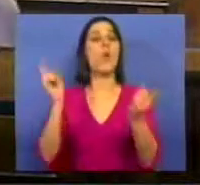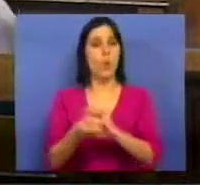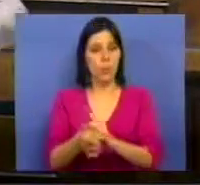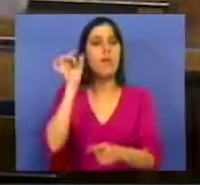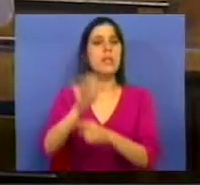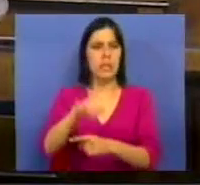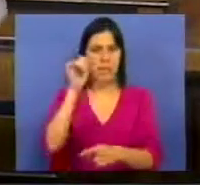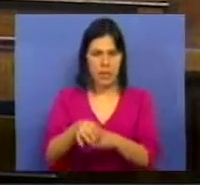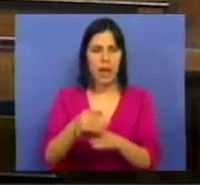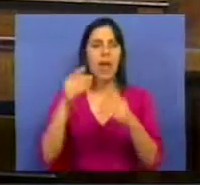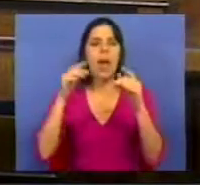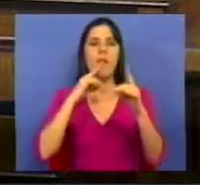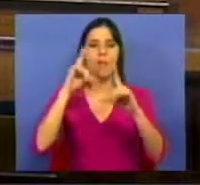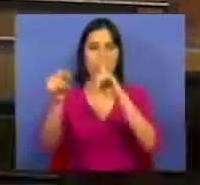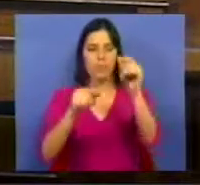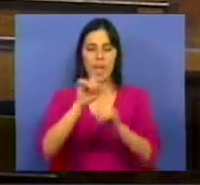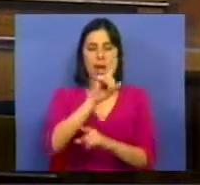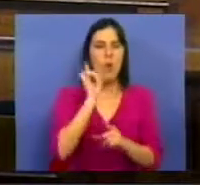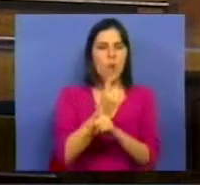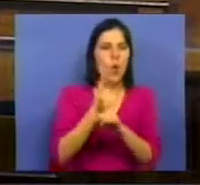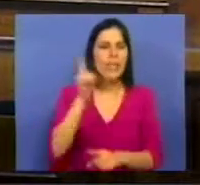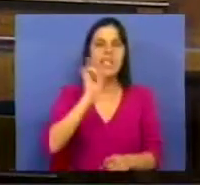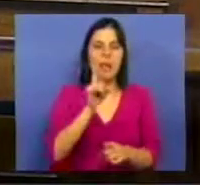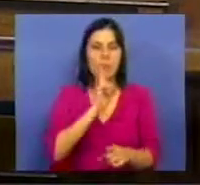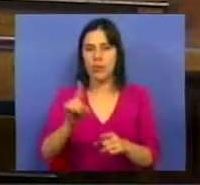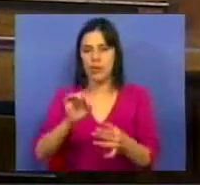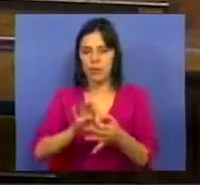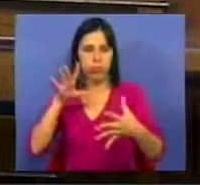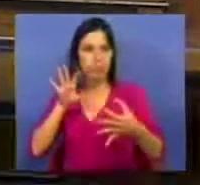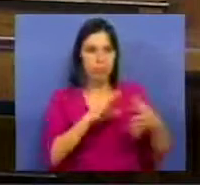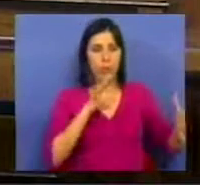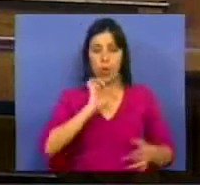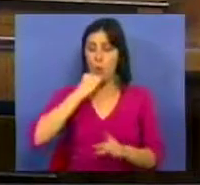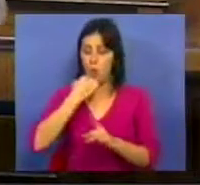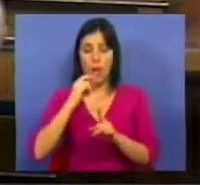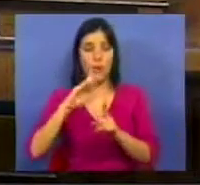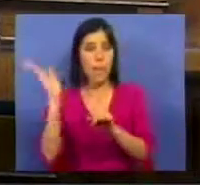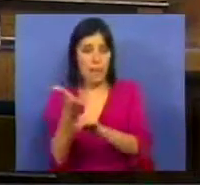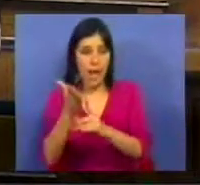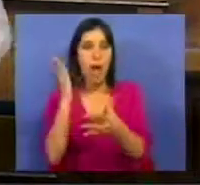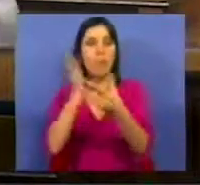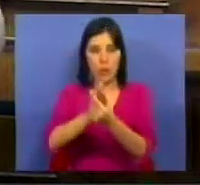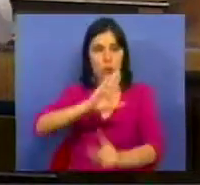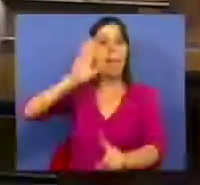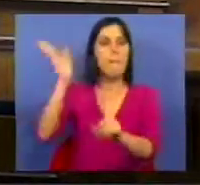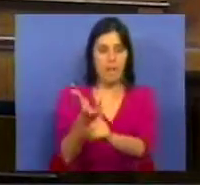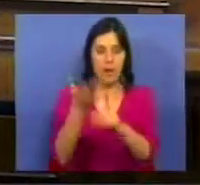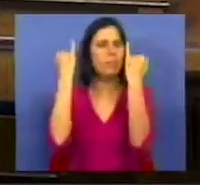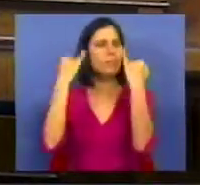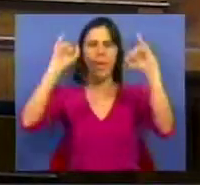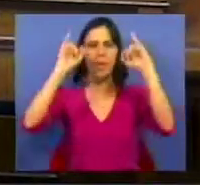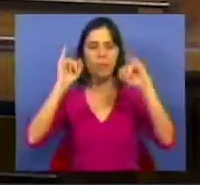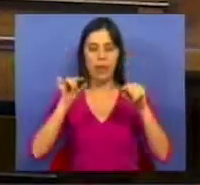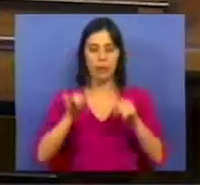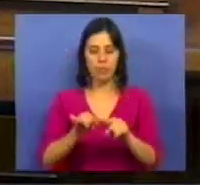sim deslocalizar questões importantes e fundamentais do Código Penal e do Código de Processo Penal que, independentemente